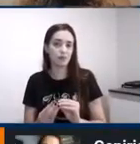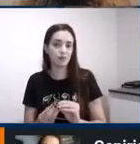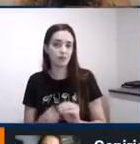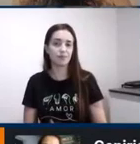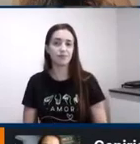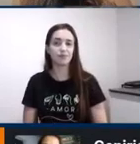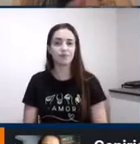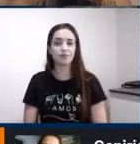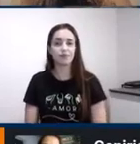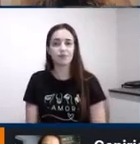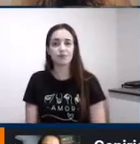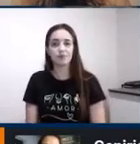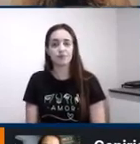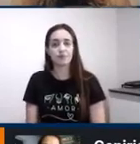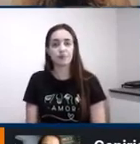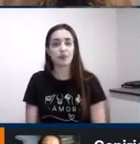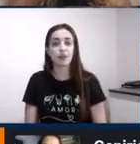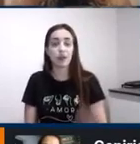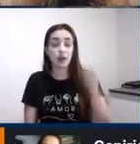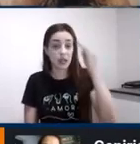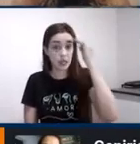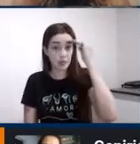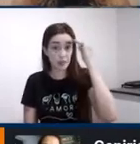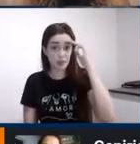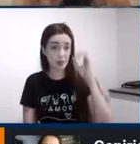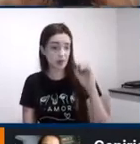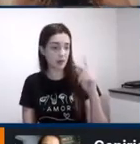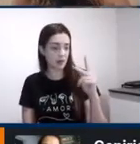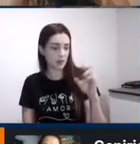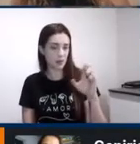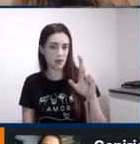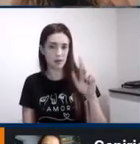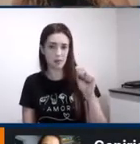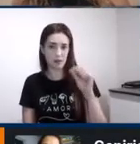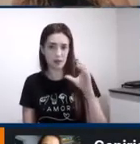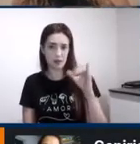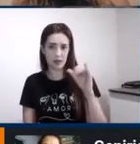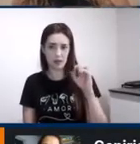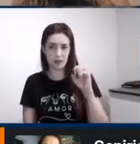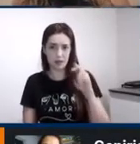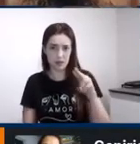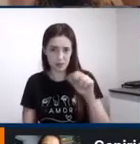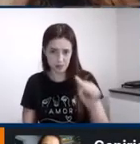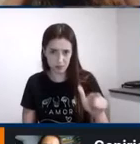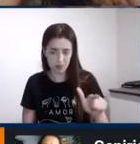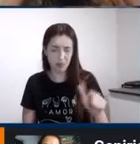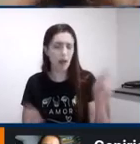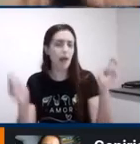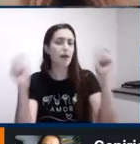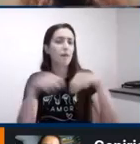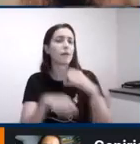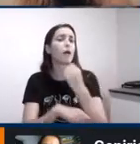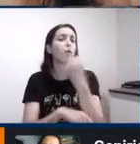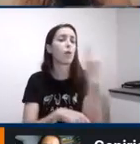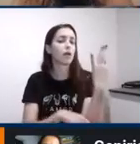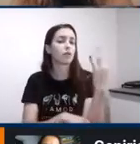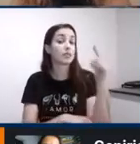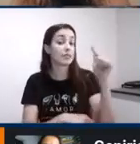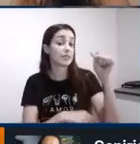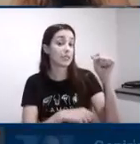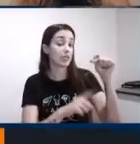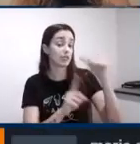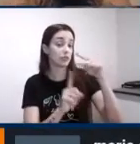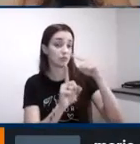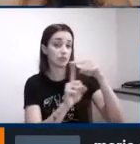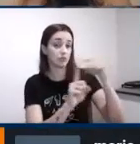ambiente a memória operacional a capacidade dela é de mais ou menos sete elementos no bebê o que significa mais ou menos